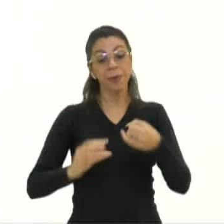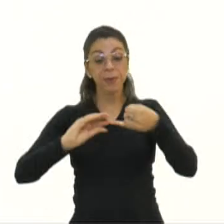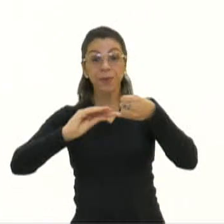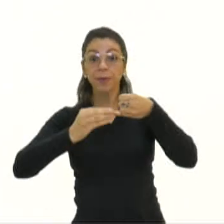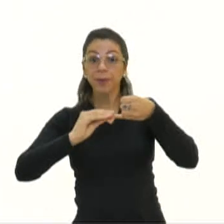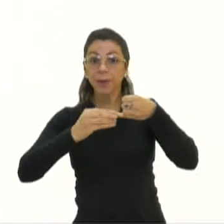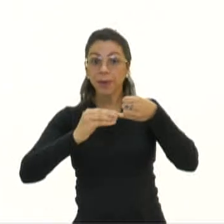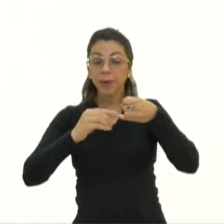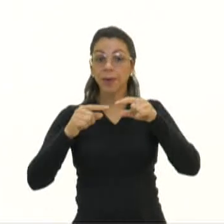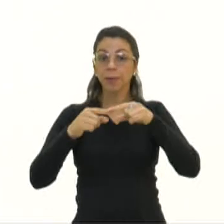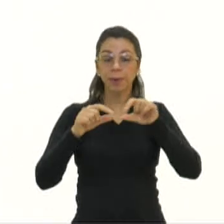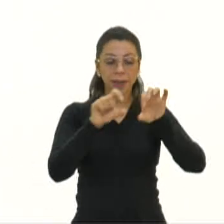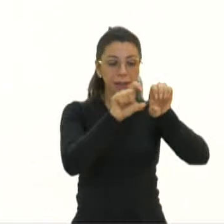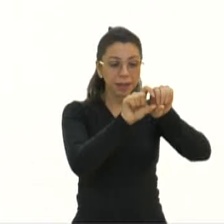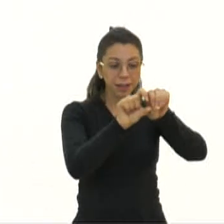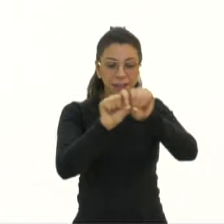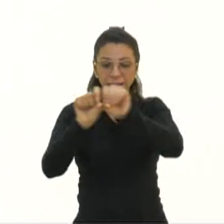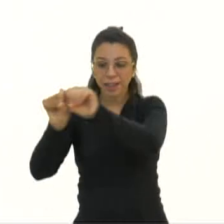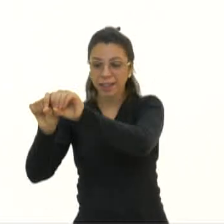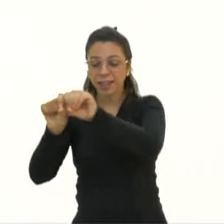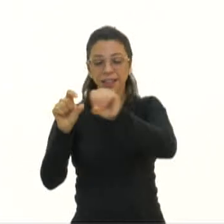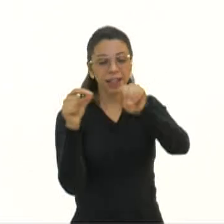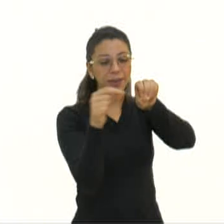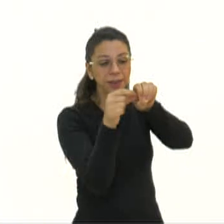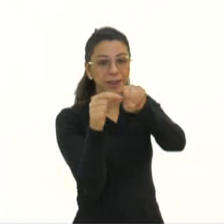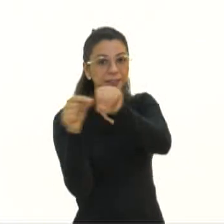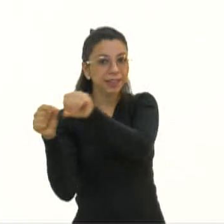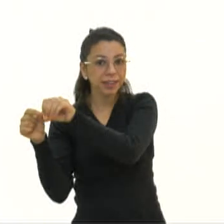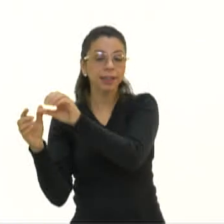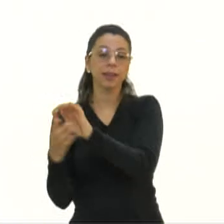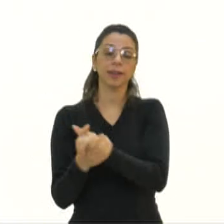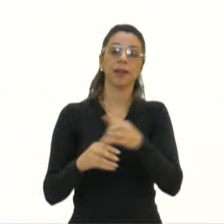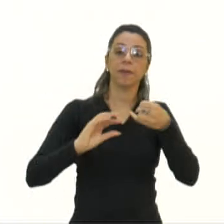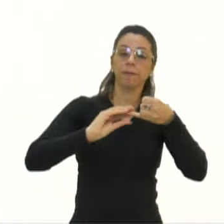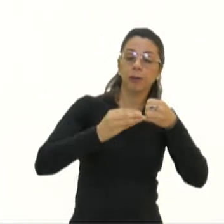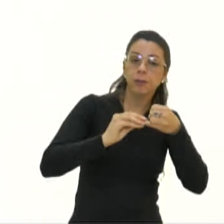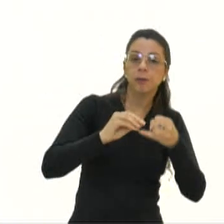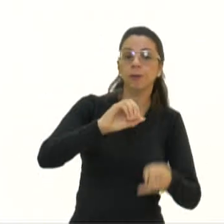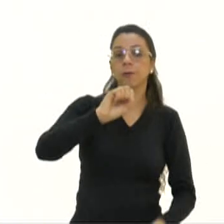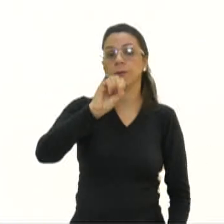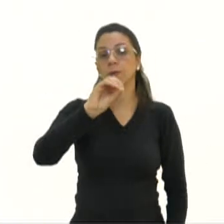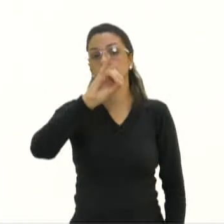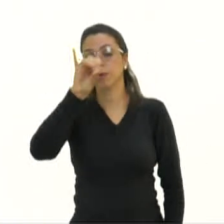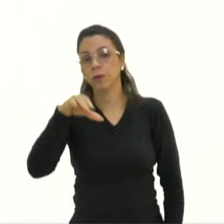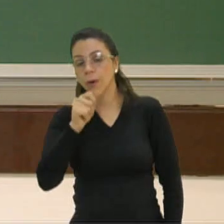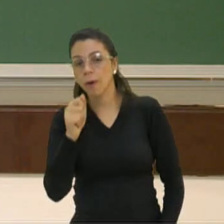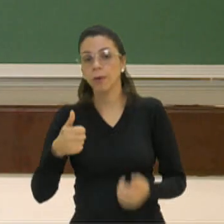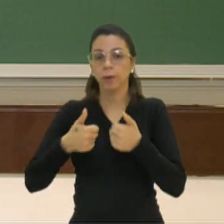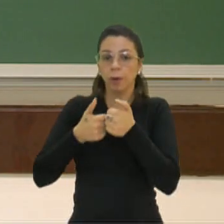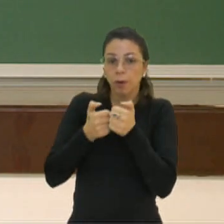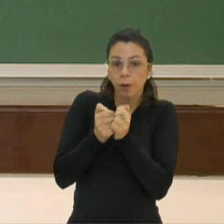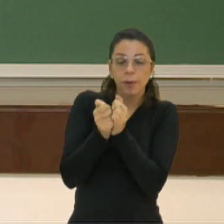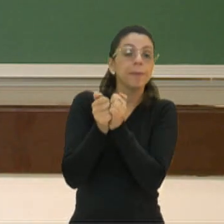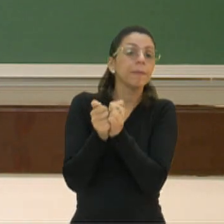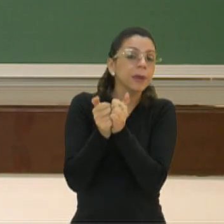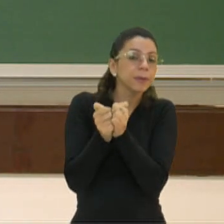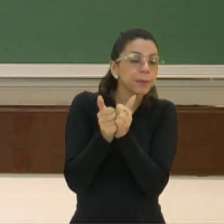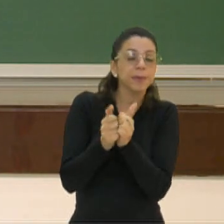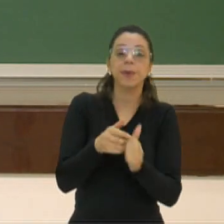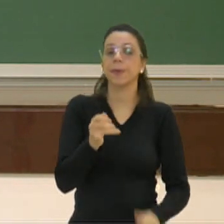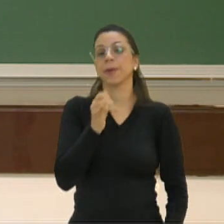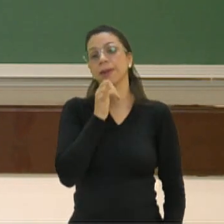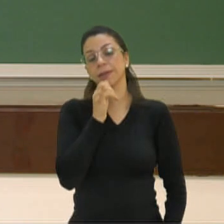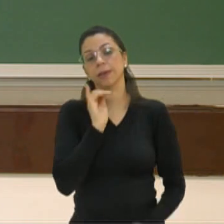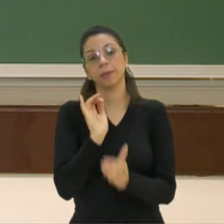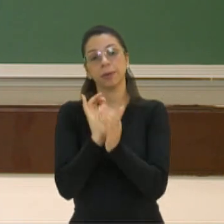feijão, que é uma leguminosa. Então, feijão, soja, amendoim, são exemplos de leguminosas que a gente tem na